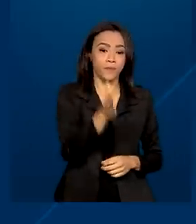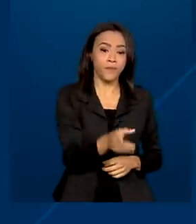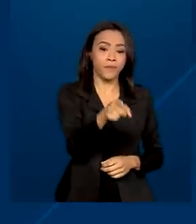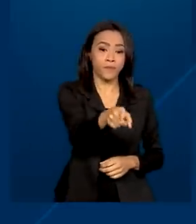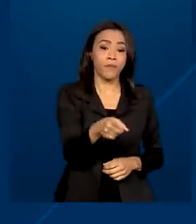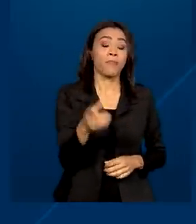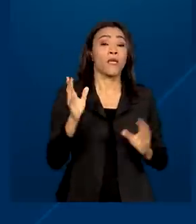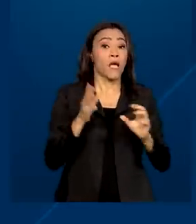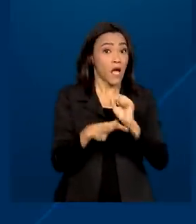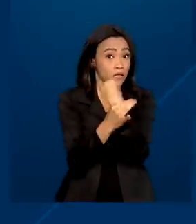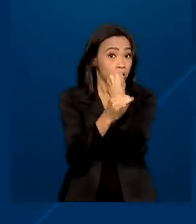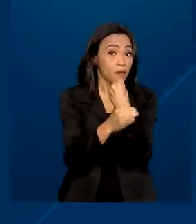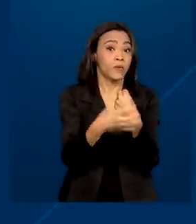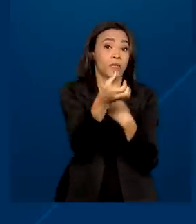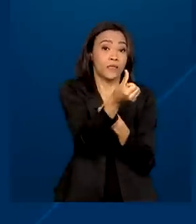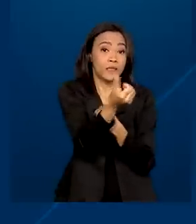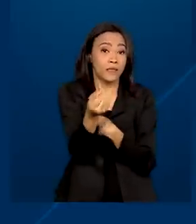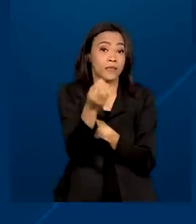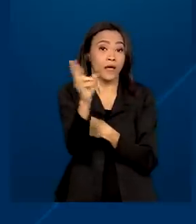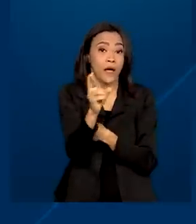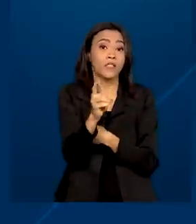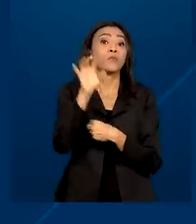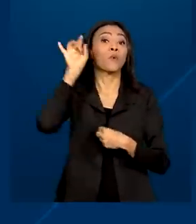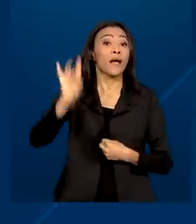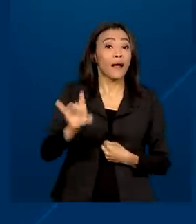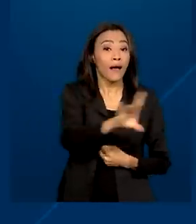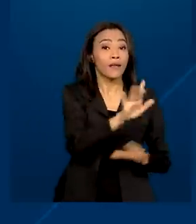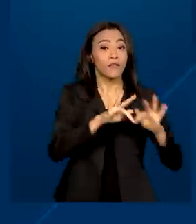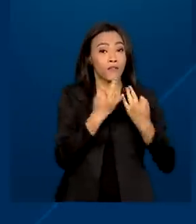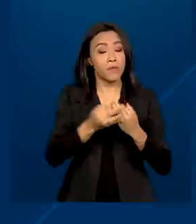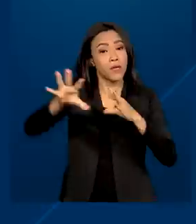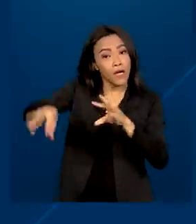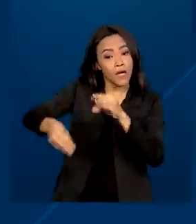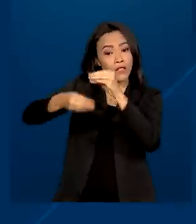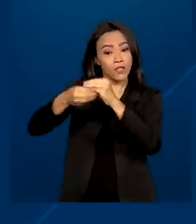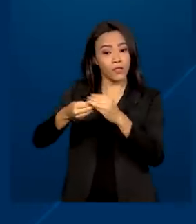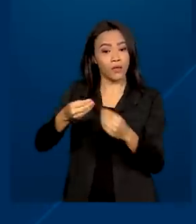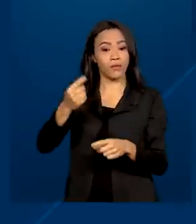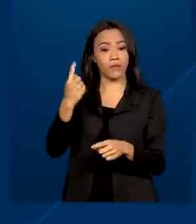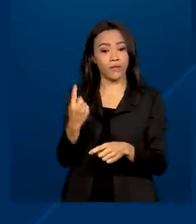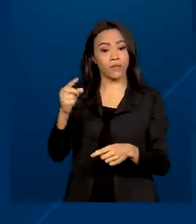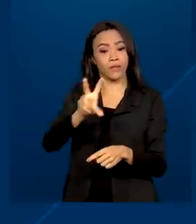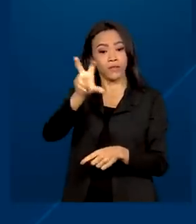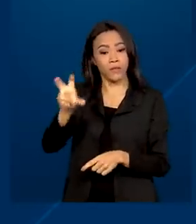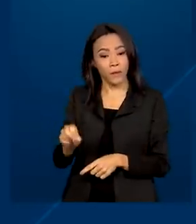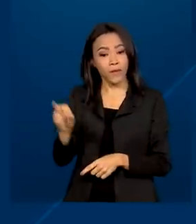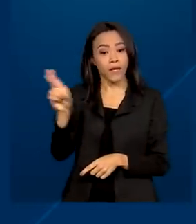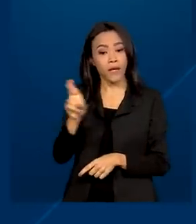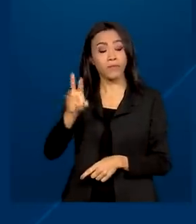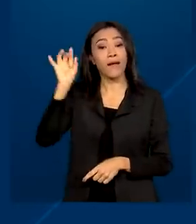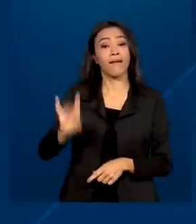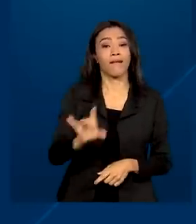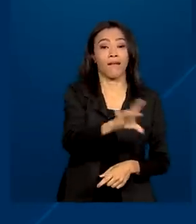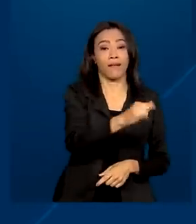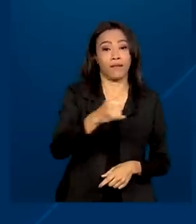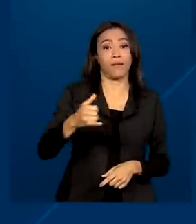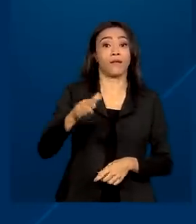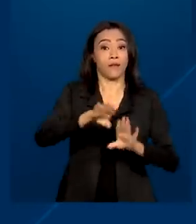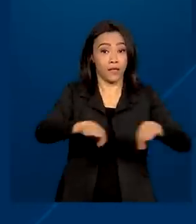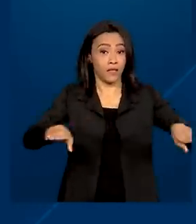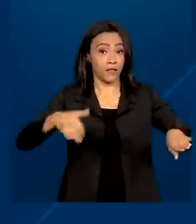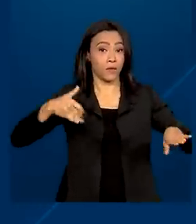garantidos R 600 por mês por família, mais um adicional de R 150 para cada criança de até seis anos.